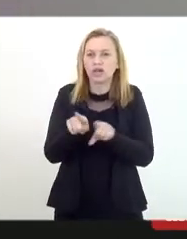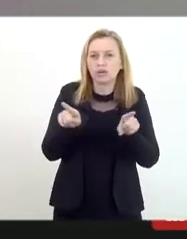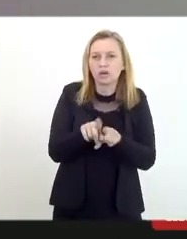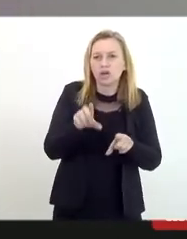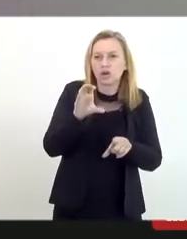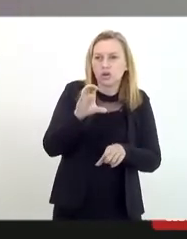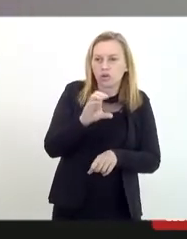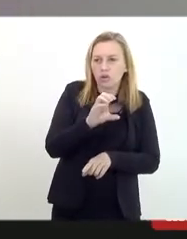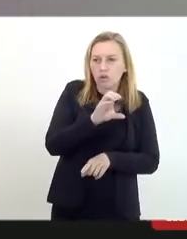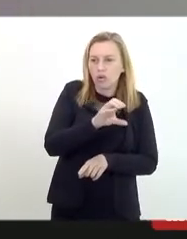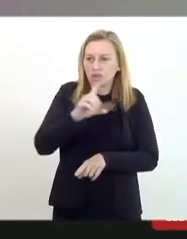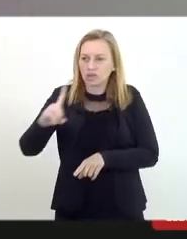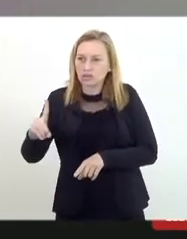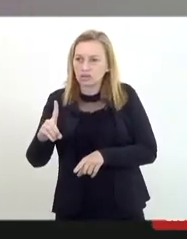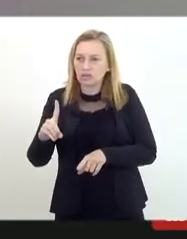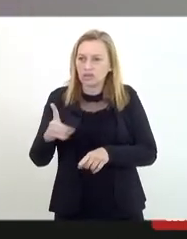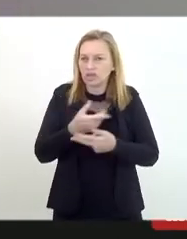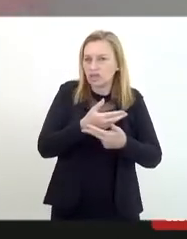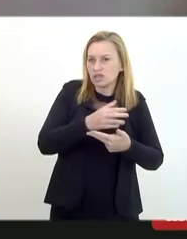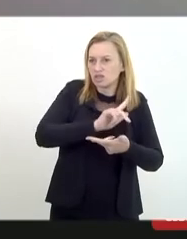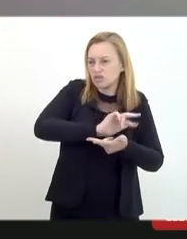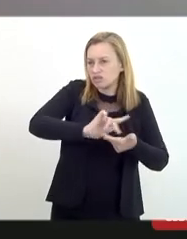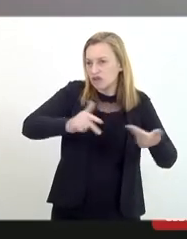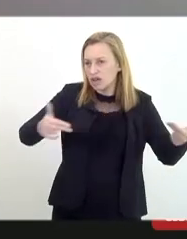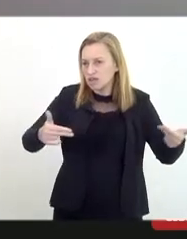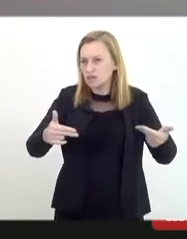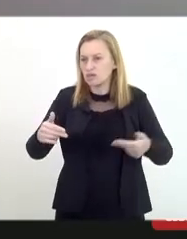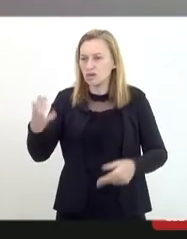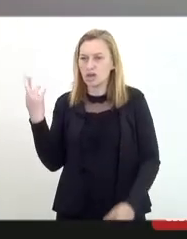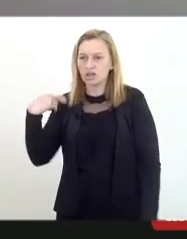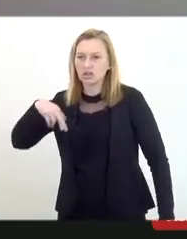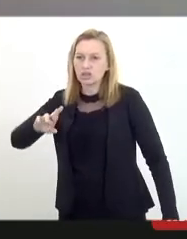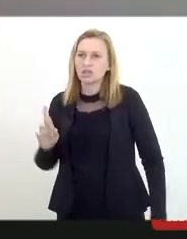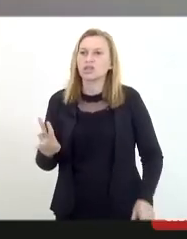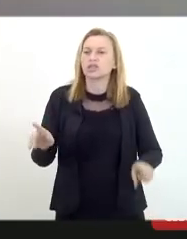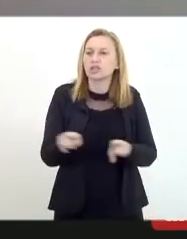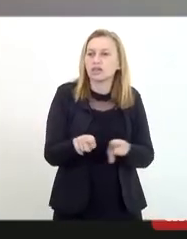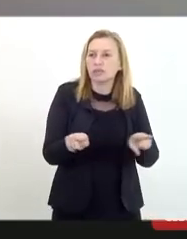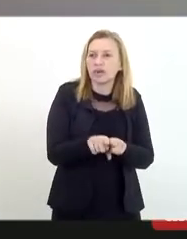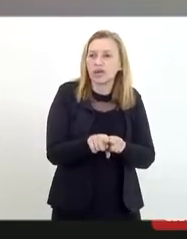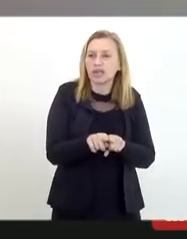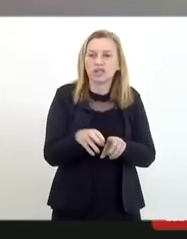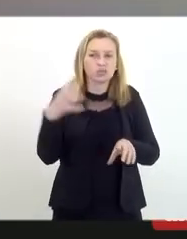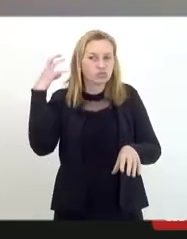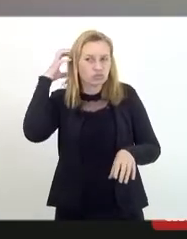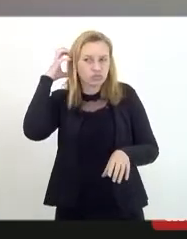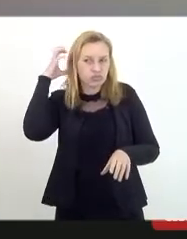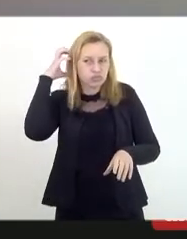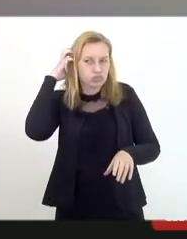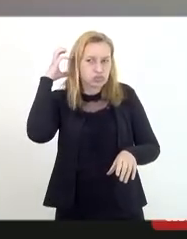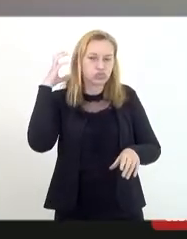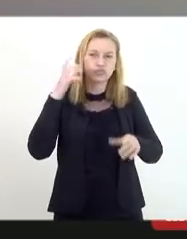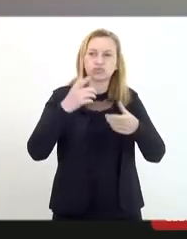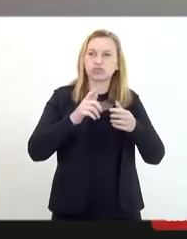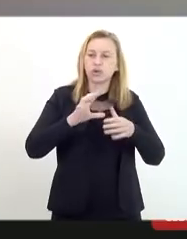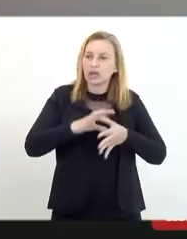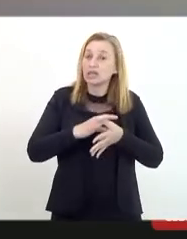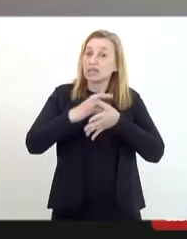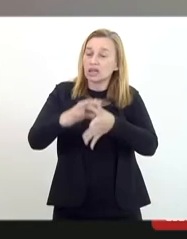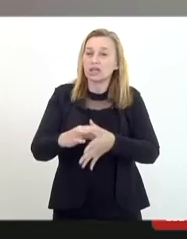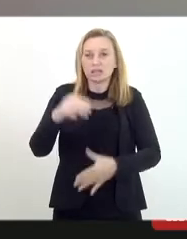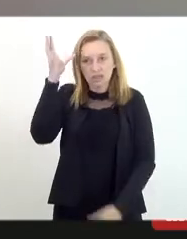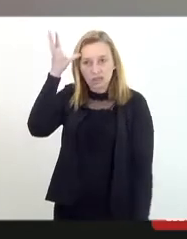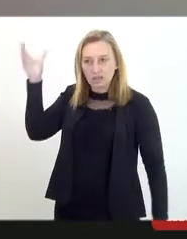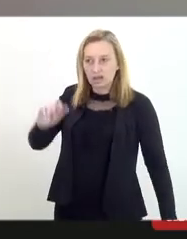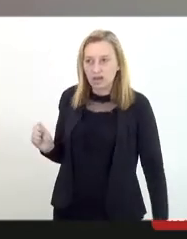diversidade religiosa, que os canais de interlocução com essas comunidades, com essas lideranças de matrizes afro